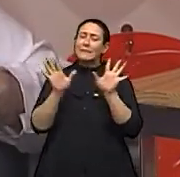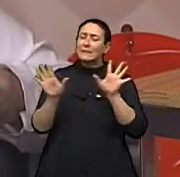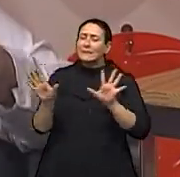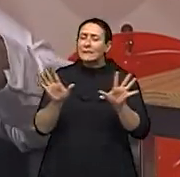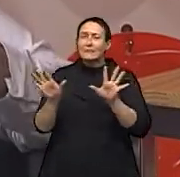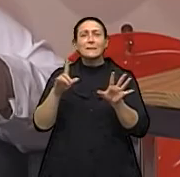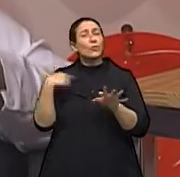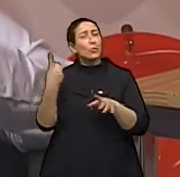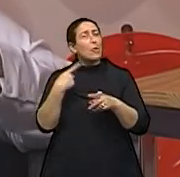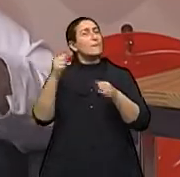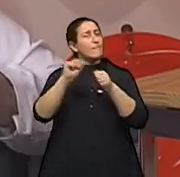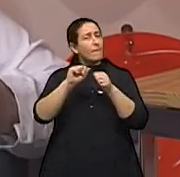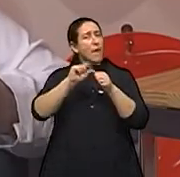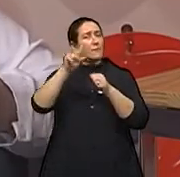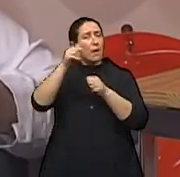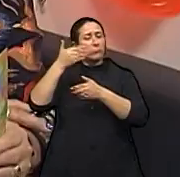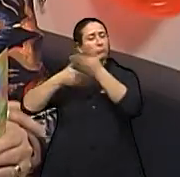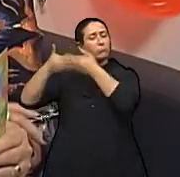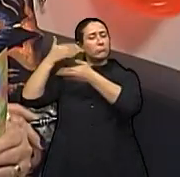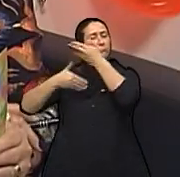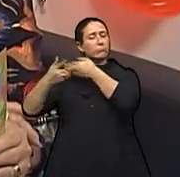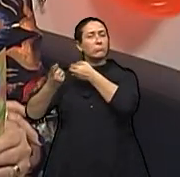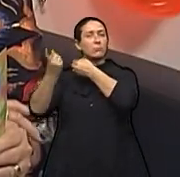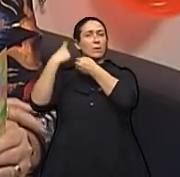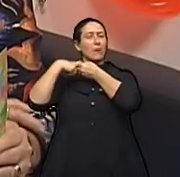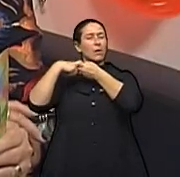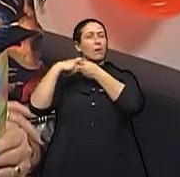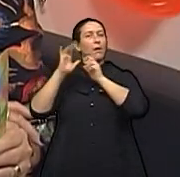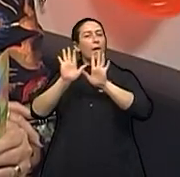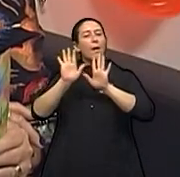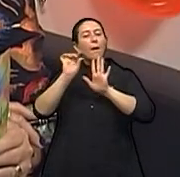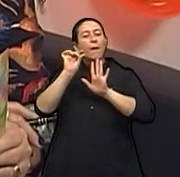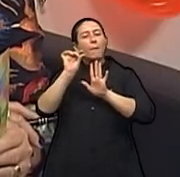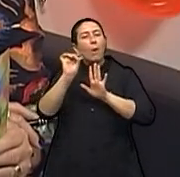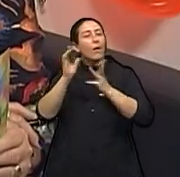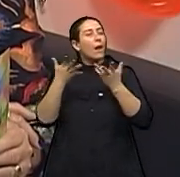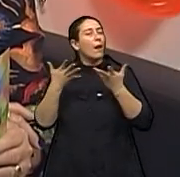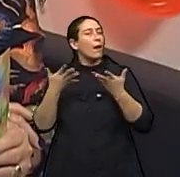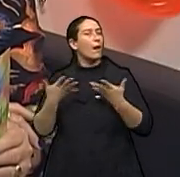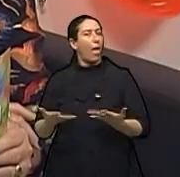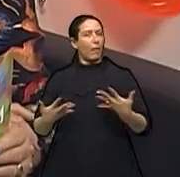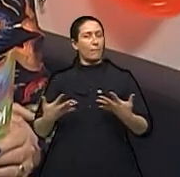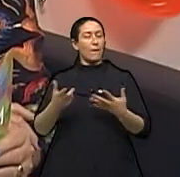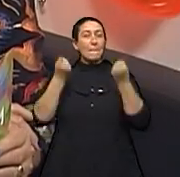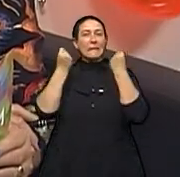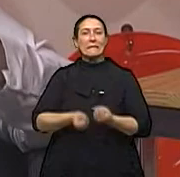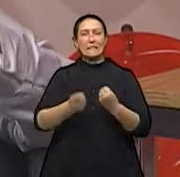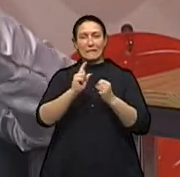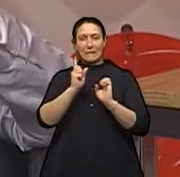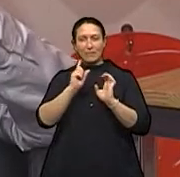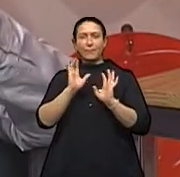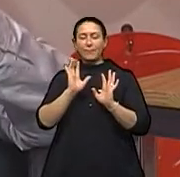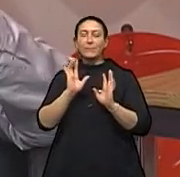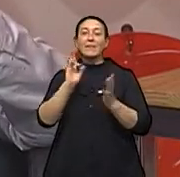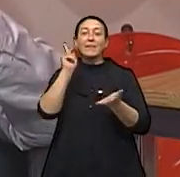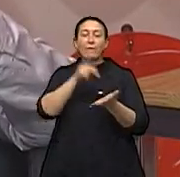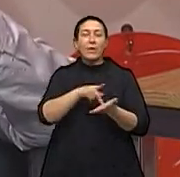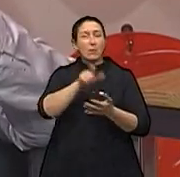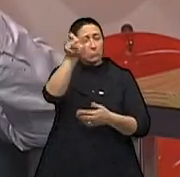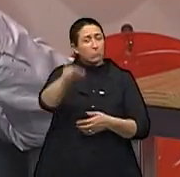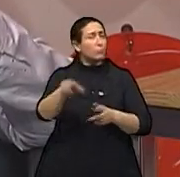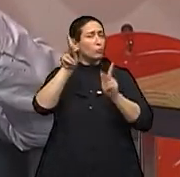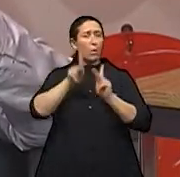o que a gente chama de regressão à distância. Ah, sim. Seria mais leve nesse caso. Na verdade, ela não se submete.